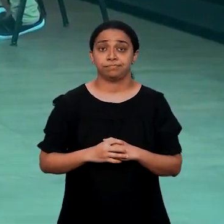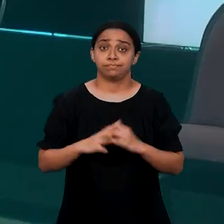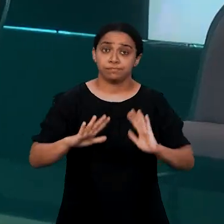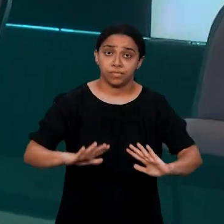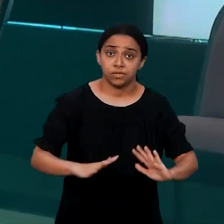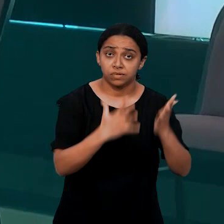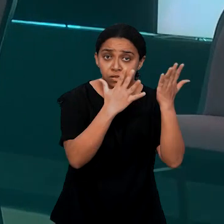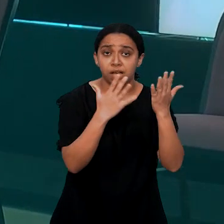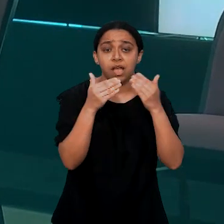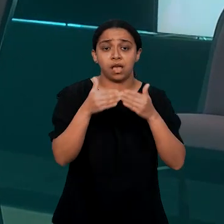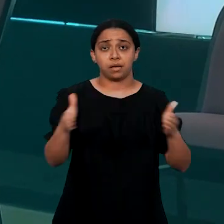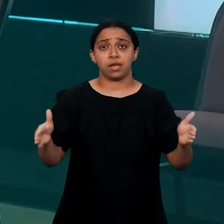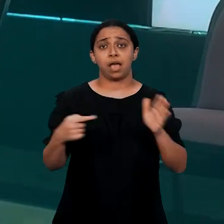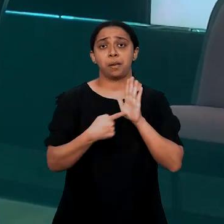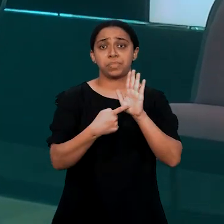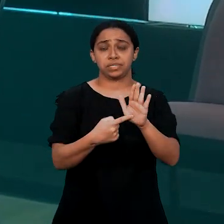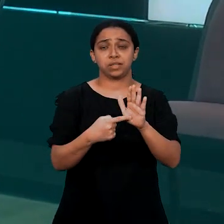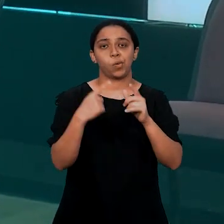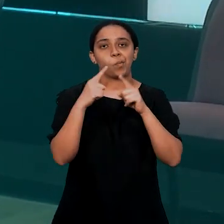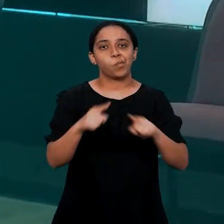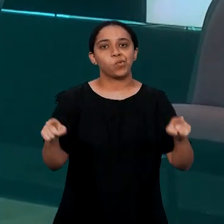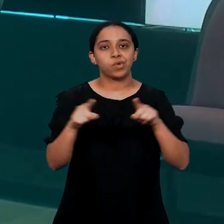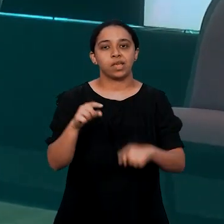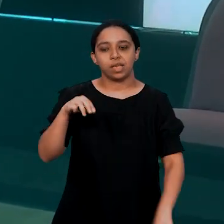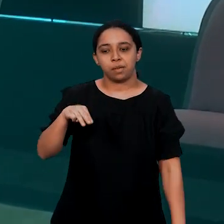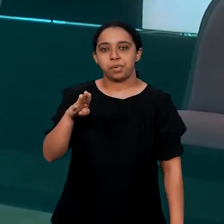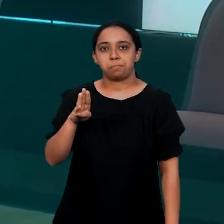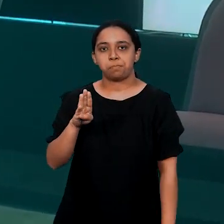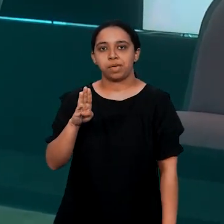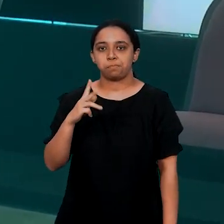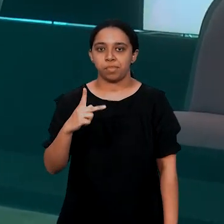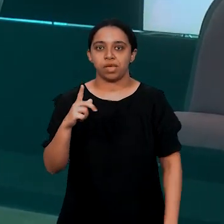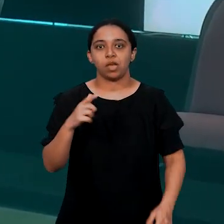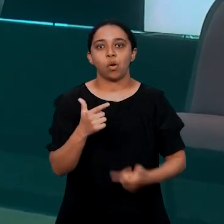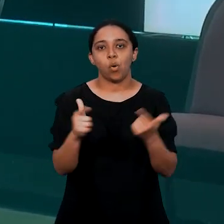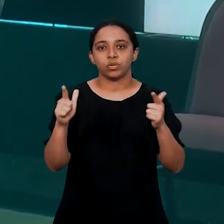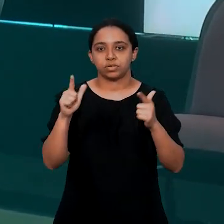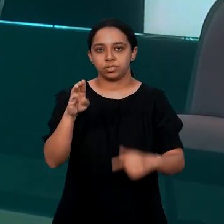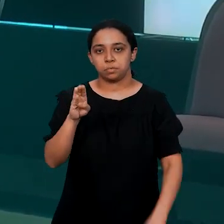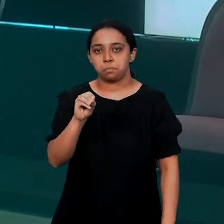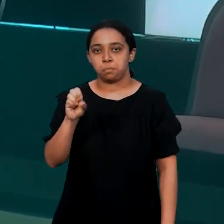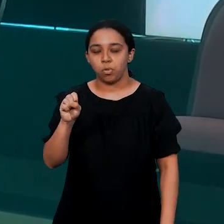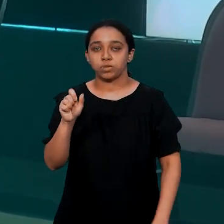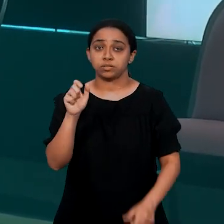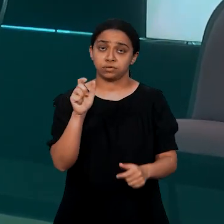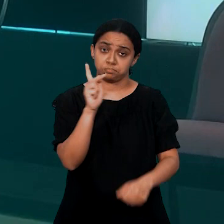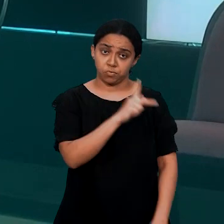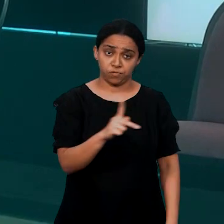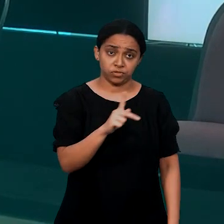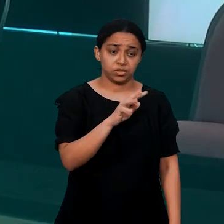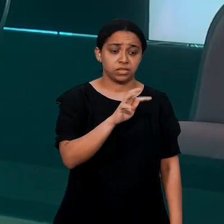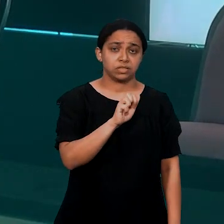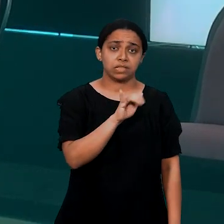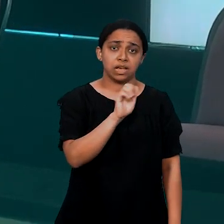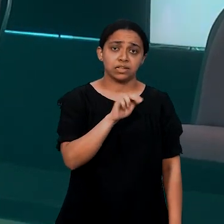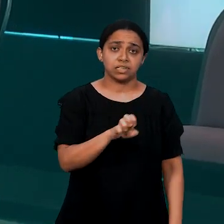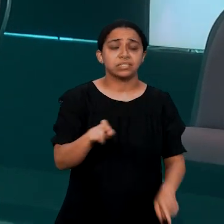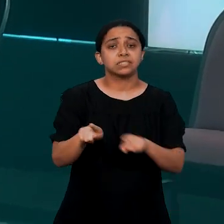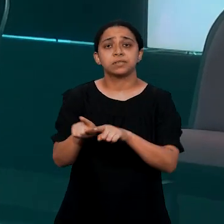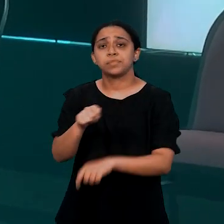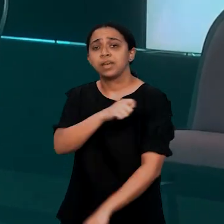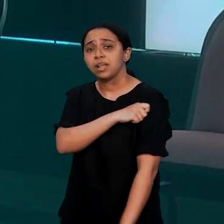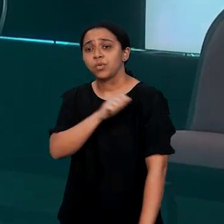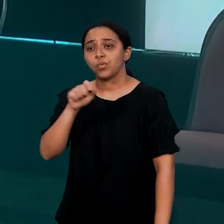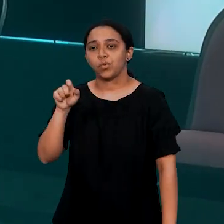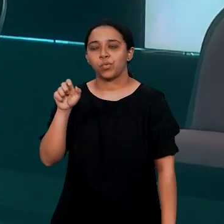Castelo. Na cerimônia de abertura, há apresentação musical MPB e outras boas-vindas, conduzida pela professora Tayane